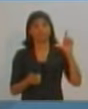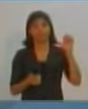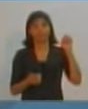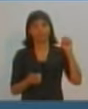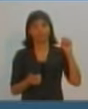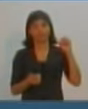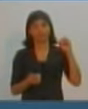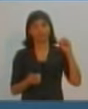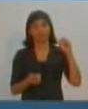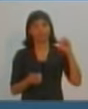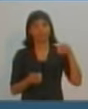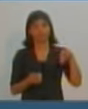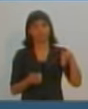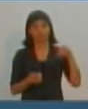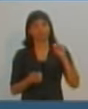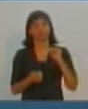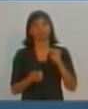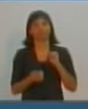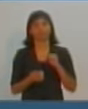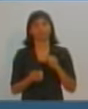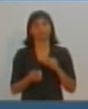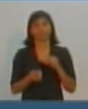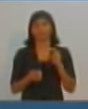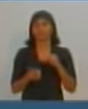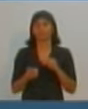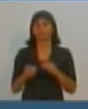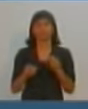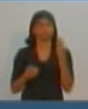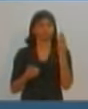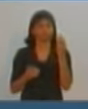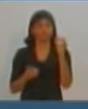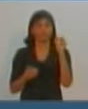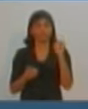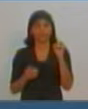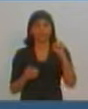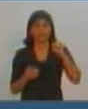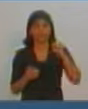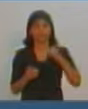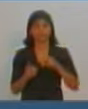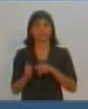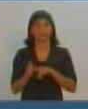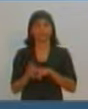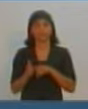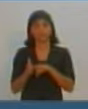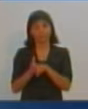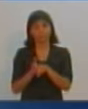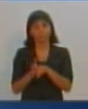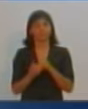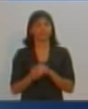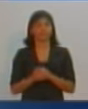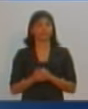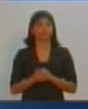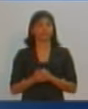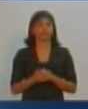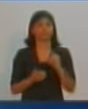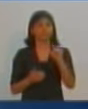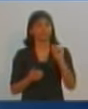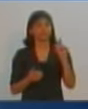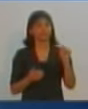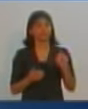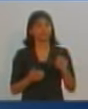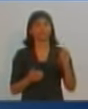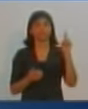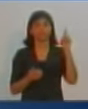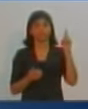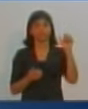Bugalho, você tem então 30 segundos para pergunta e você pergunta para quem? Escolhe o candidato Daniel. Então, depois